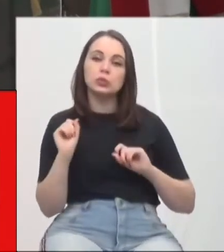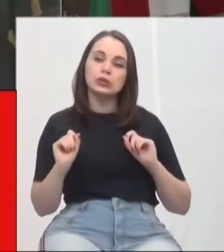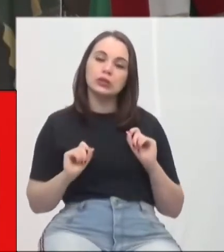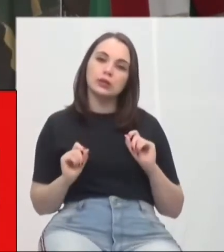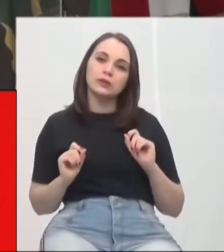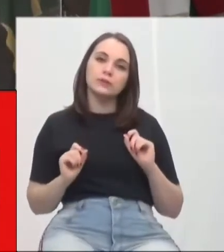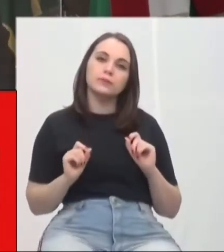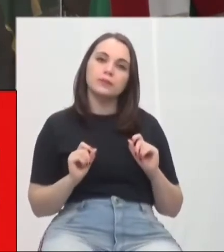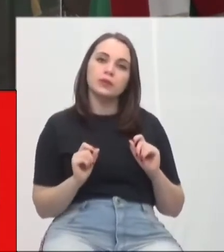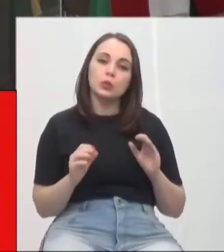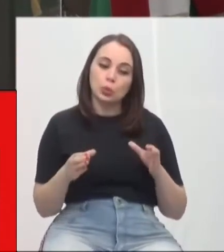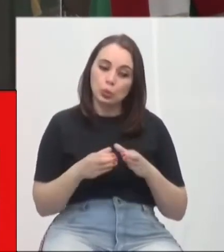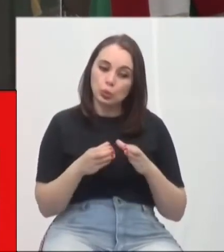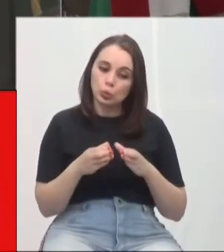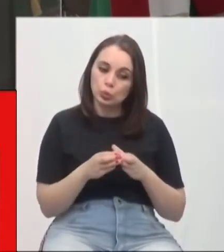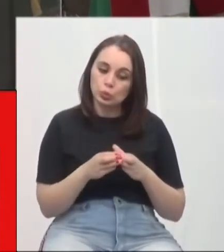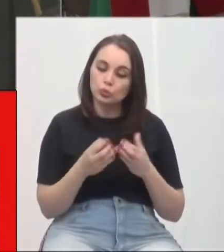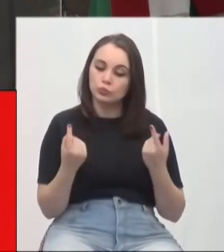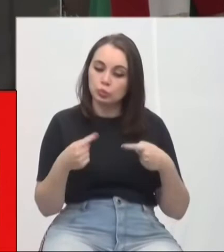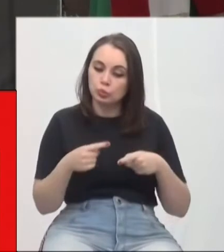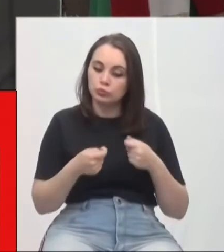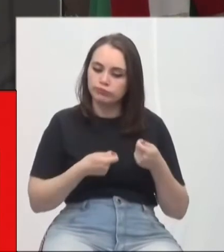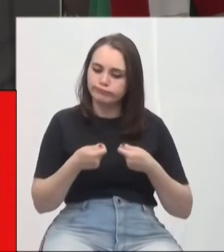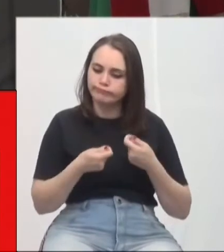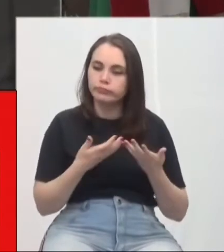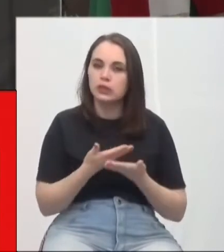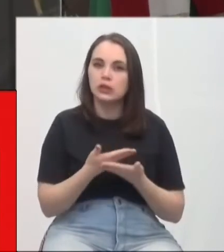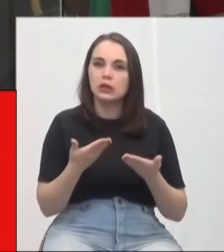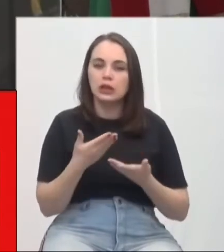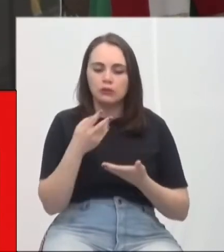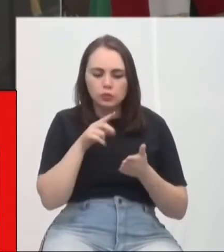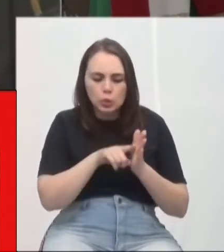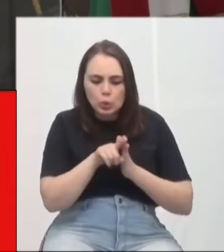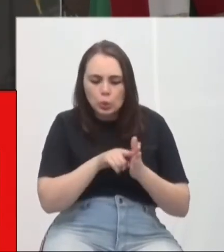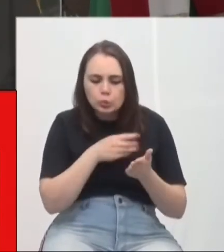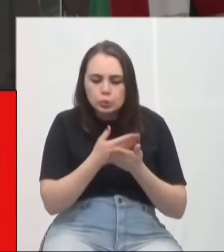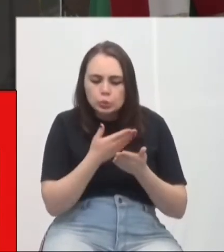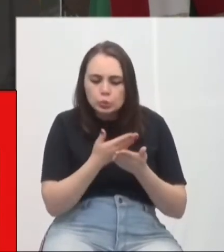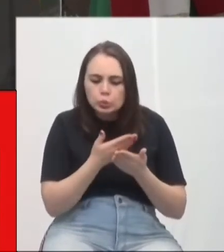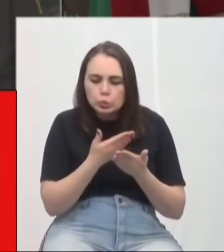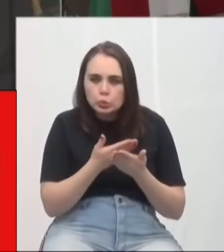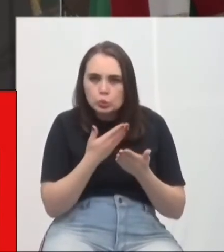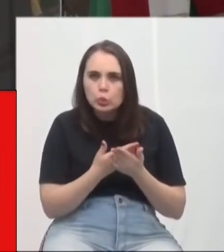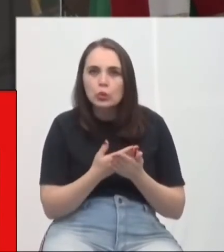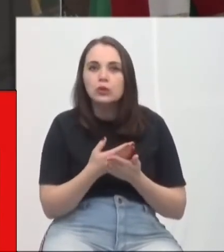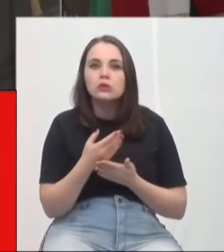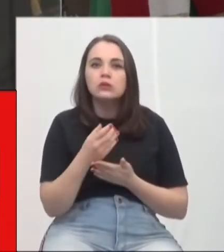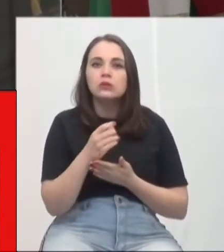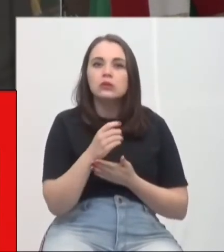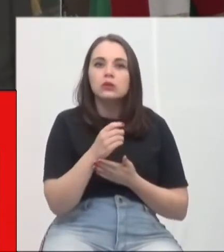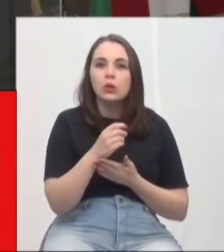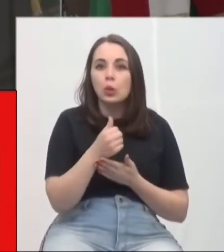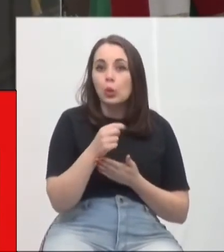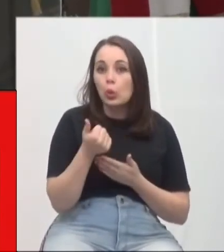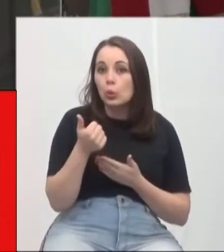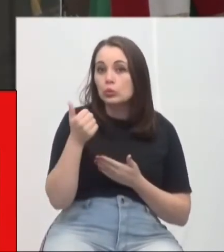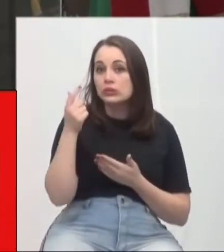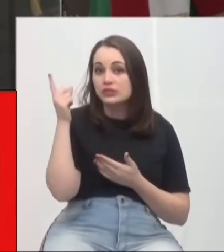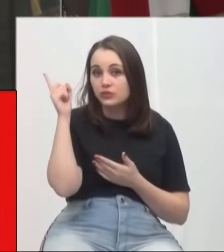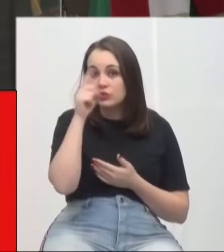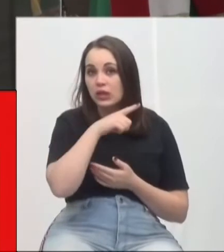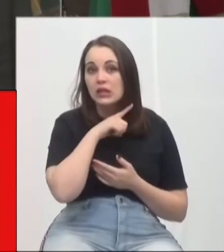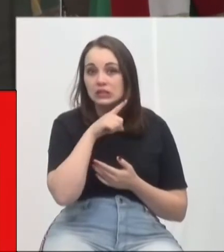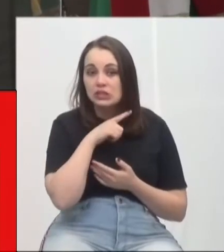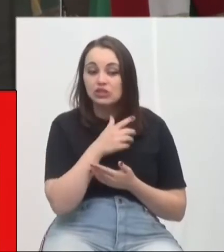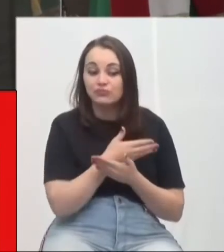board, o comitê de disputa, ele analisou 11 controvérsias, 11 controvérsias